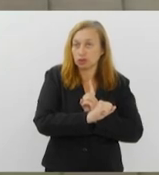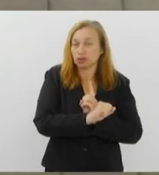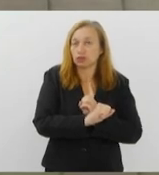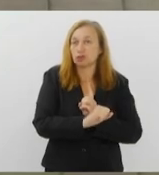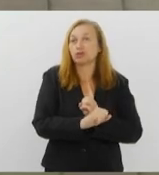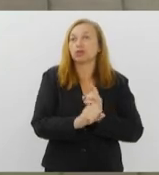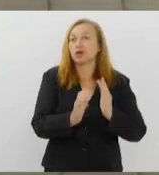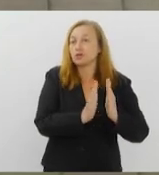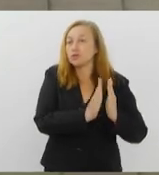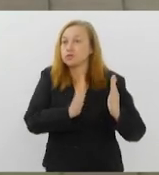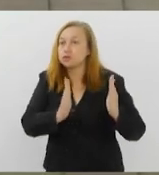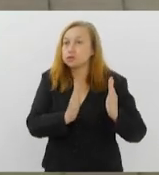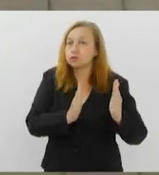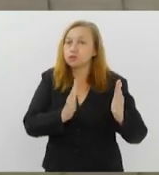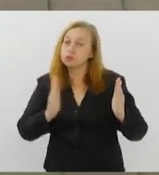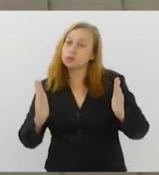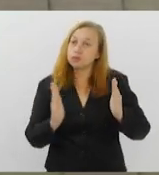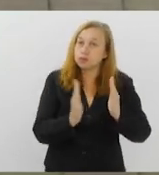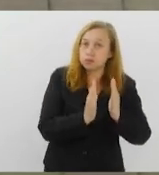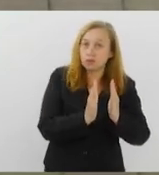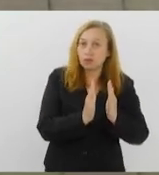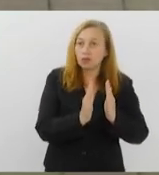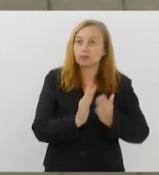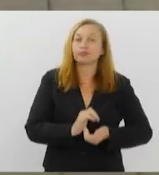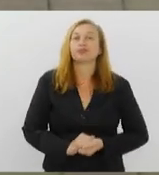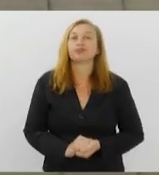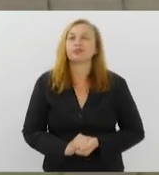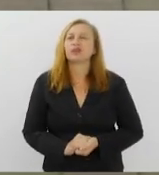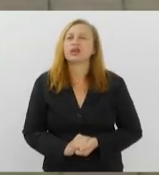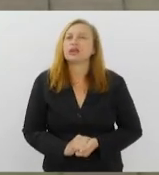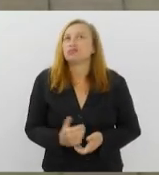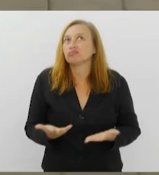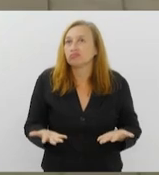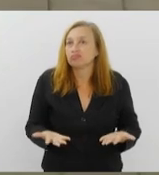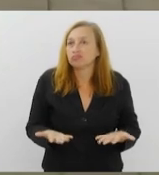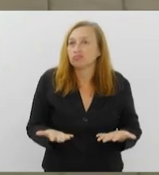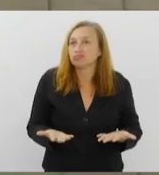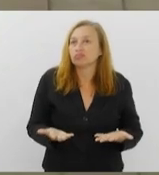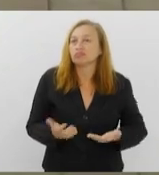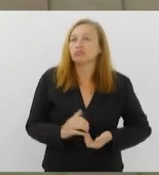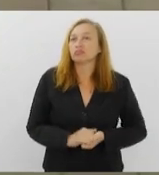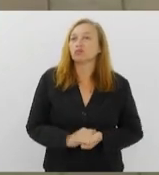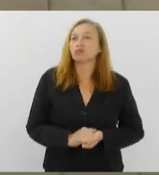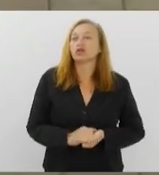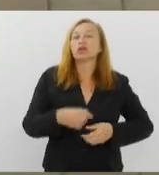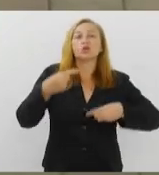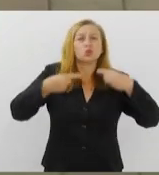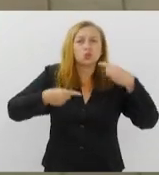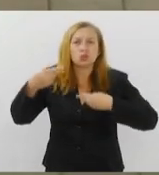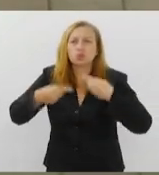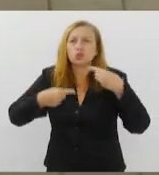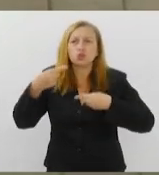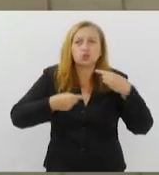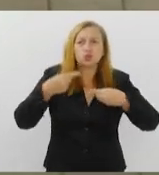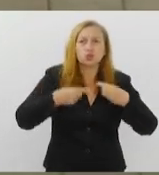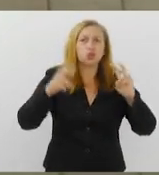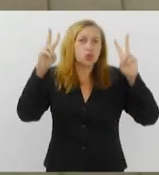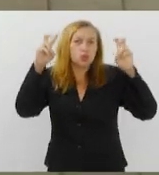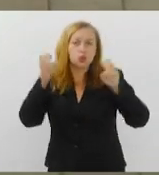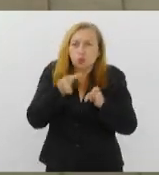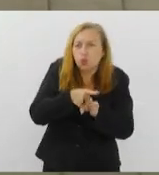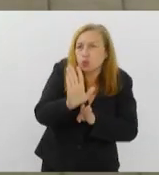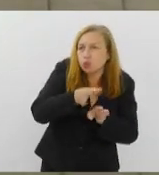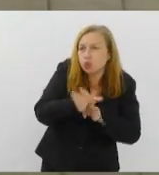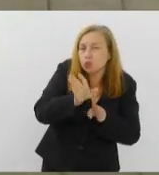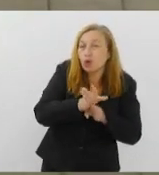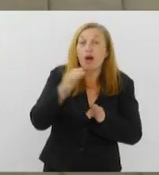prazo, em que sejam fomentadas discussões, orientações